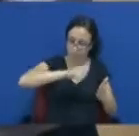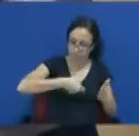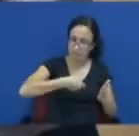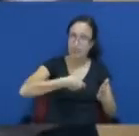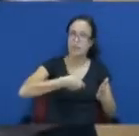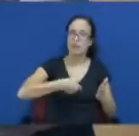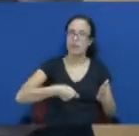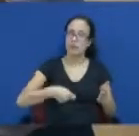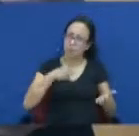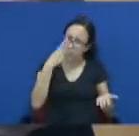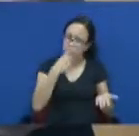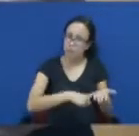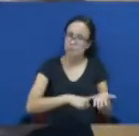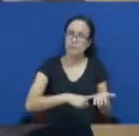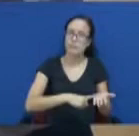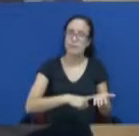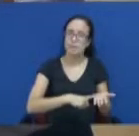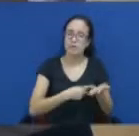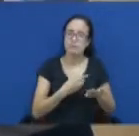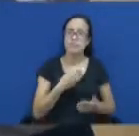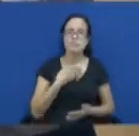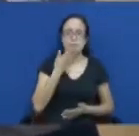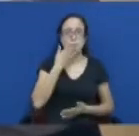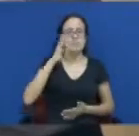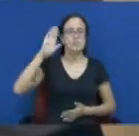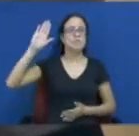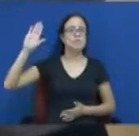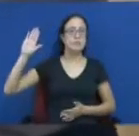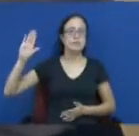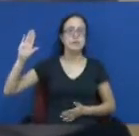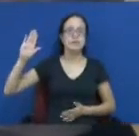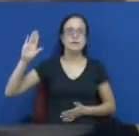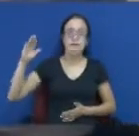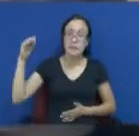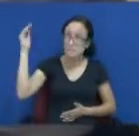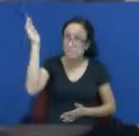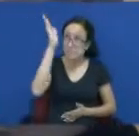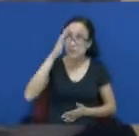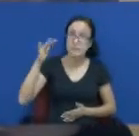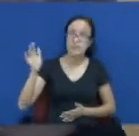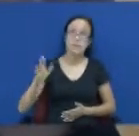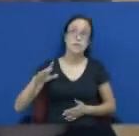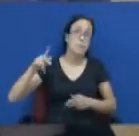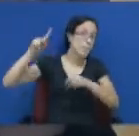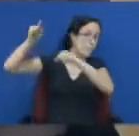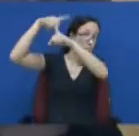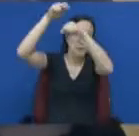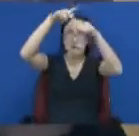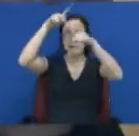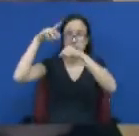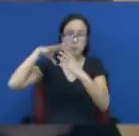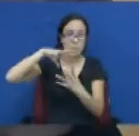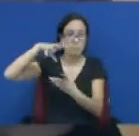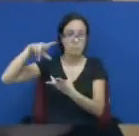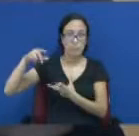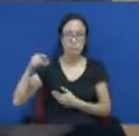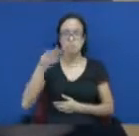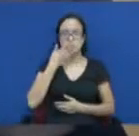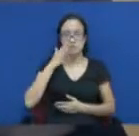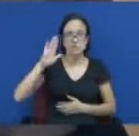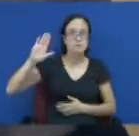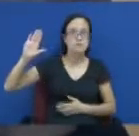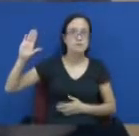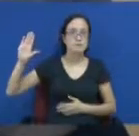se compromete internacionalmente com a administração pública focada em